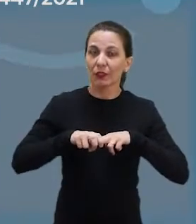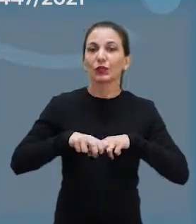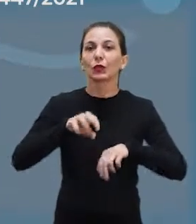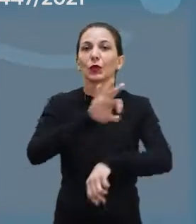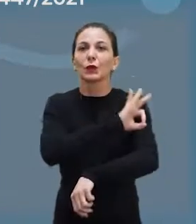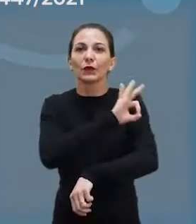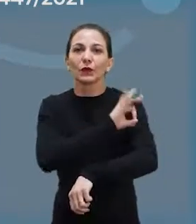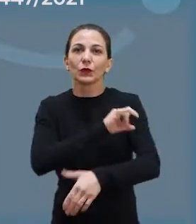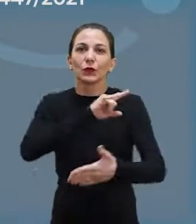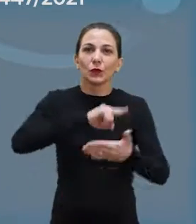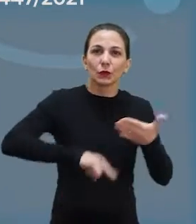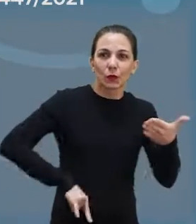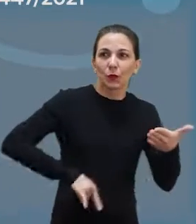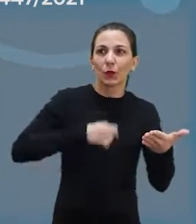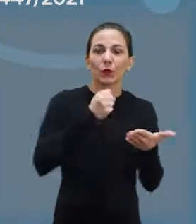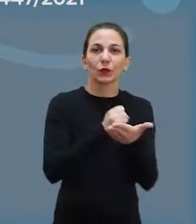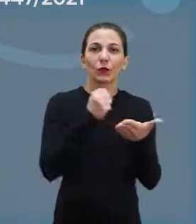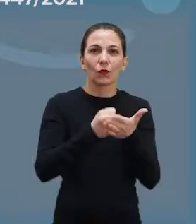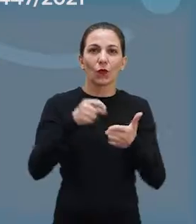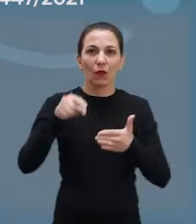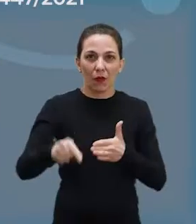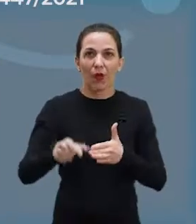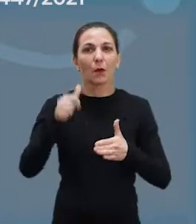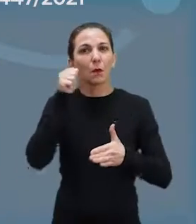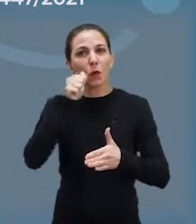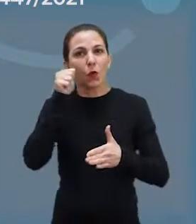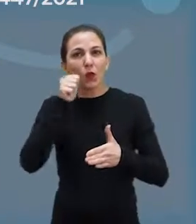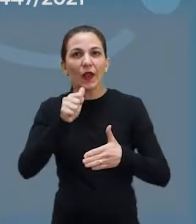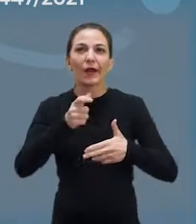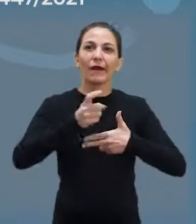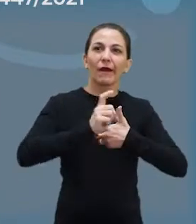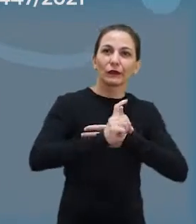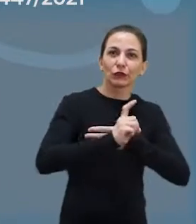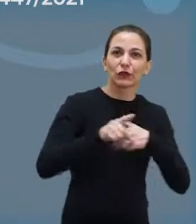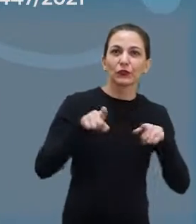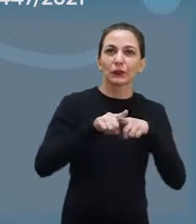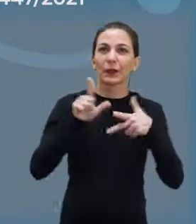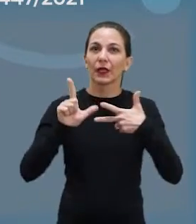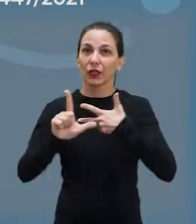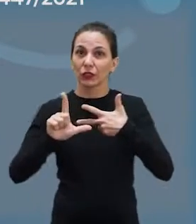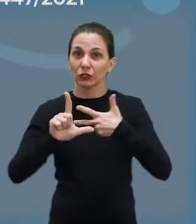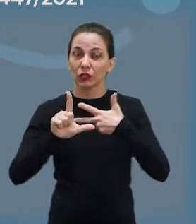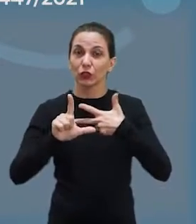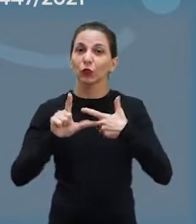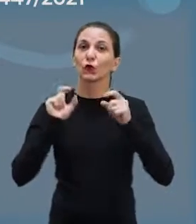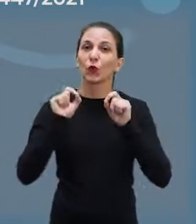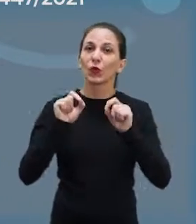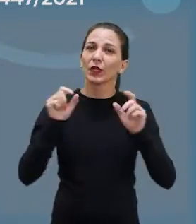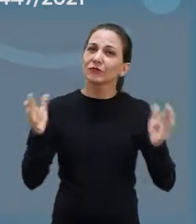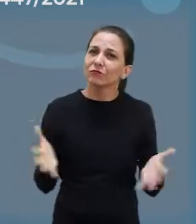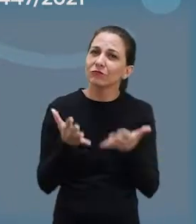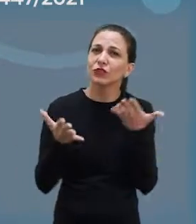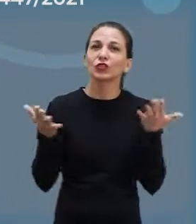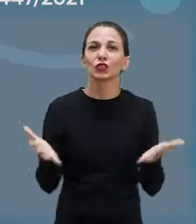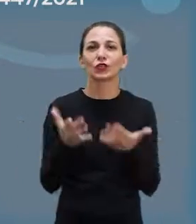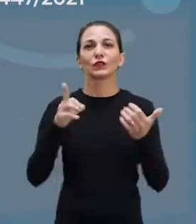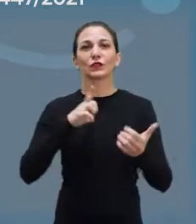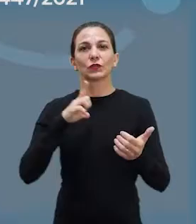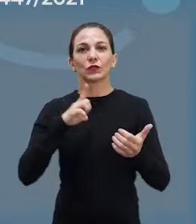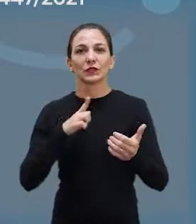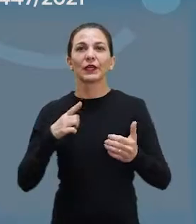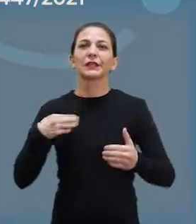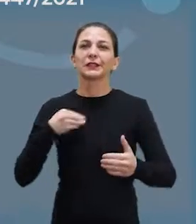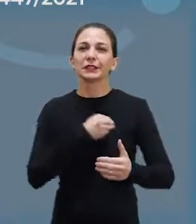para a Prefeitura, solicitando com que todas as servidoras públicas, tanto do Poder Executivo, mas também da Câmara Municipal de Araraquara,